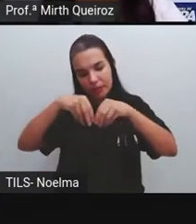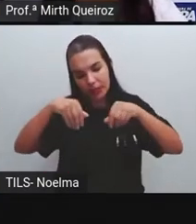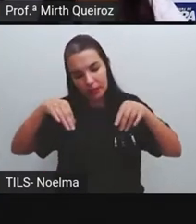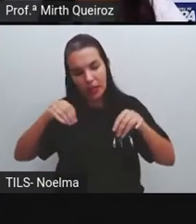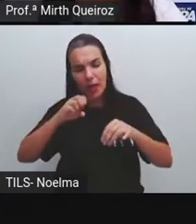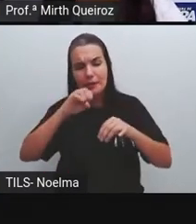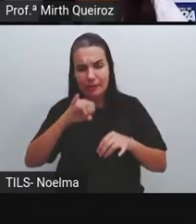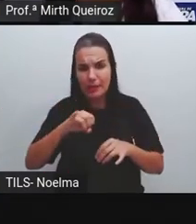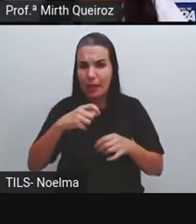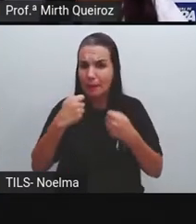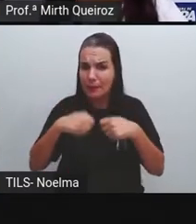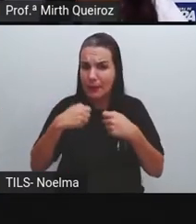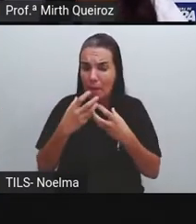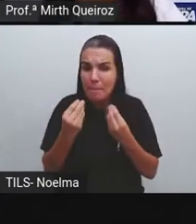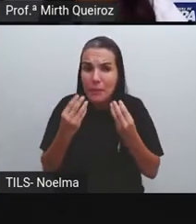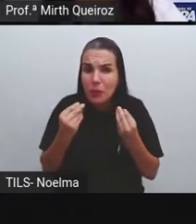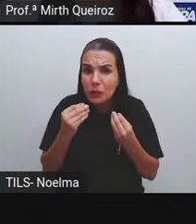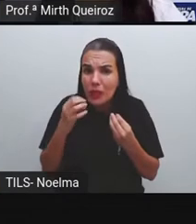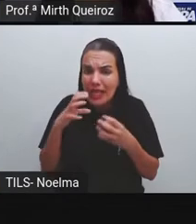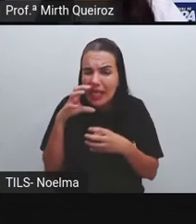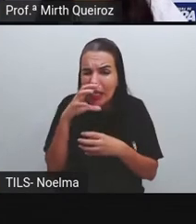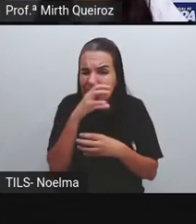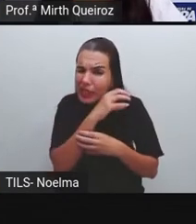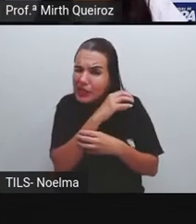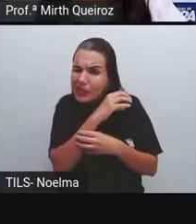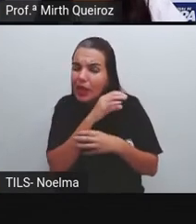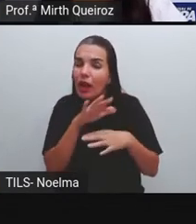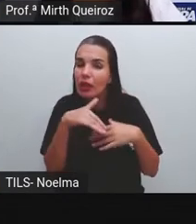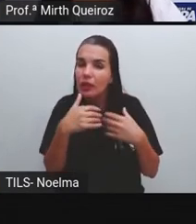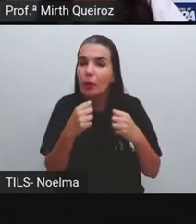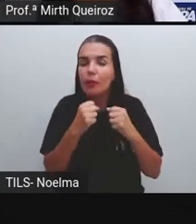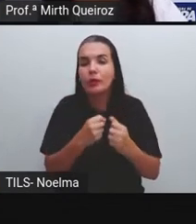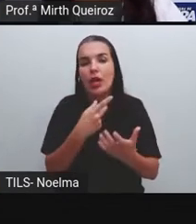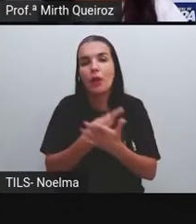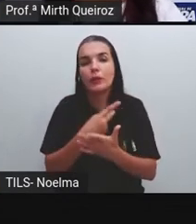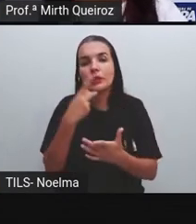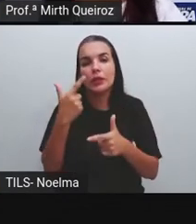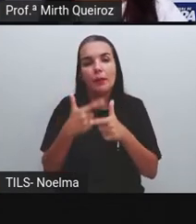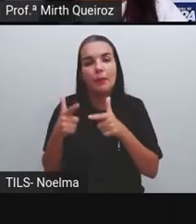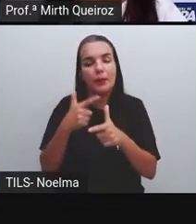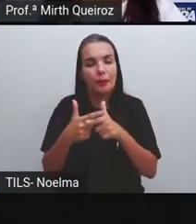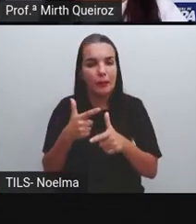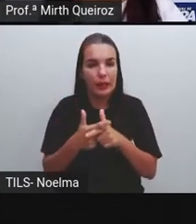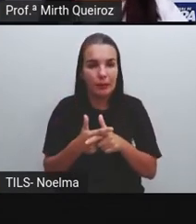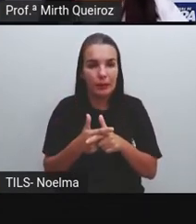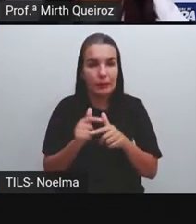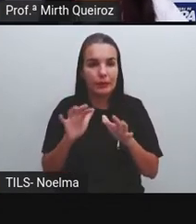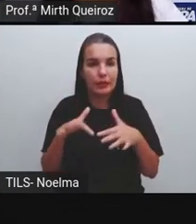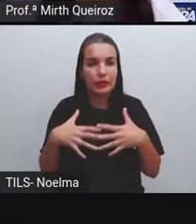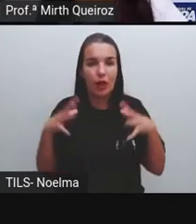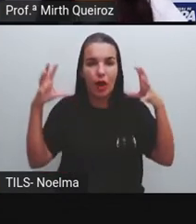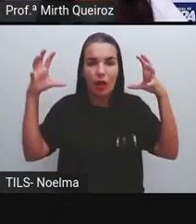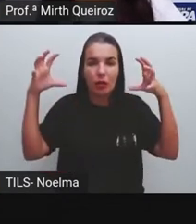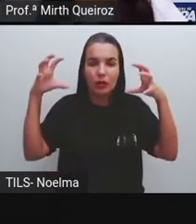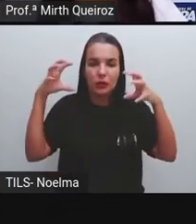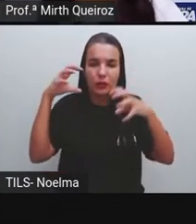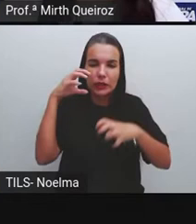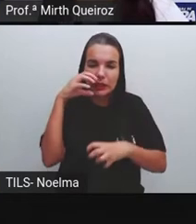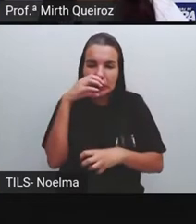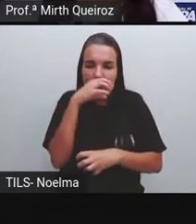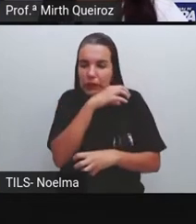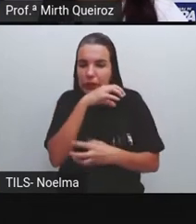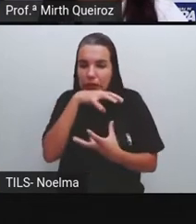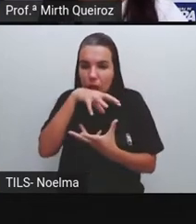exagerada, pode gerar o quê? O aquecimento global, que é o que está acontecendo. Com o aquecimento global, vem também